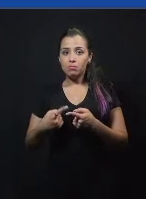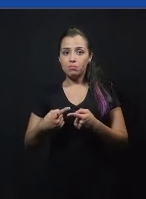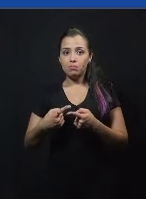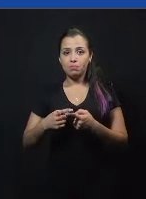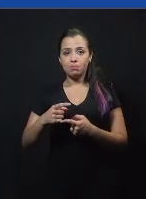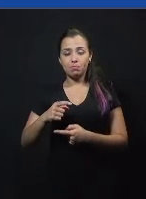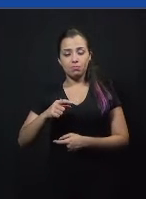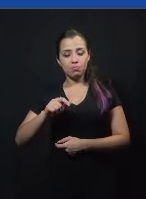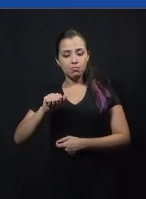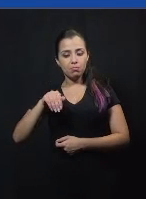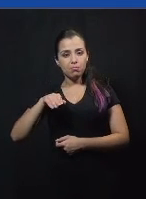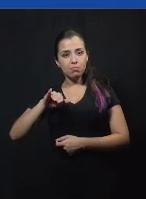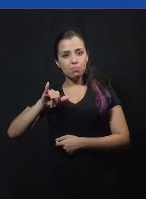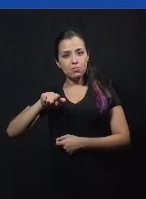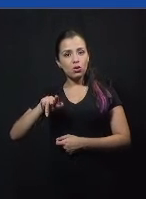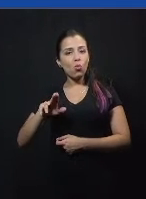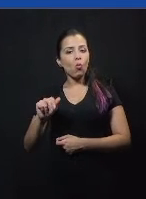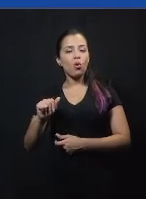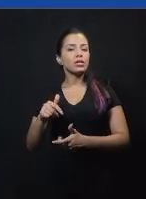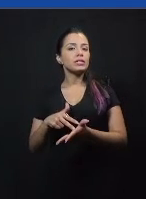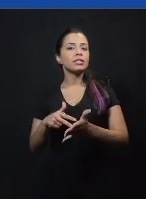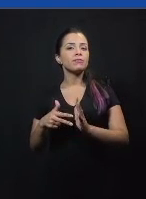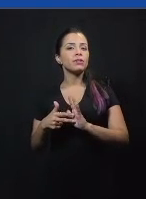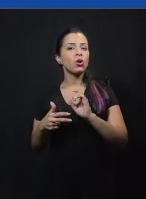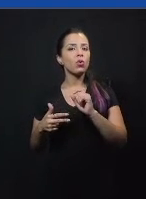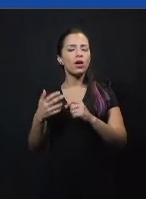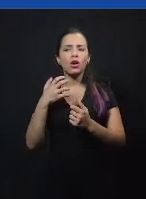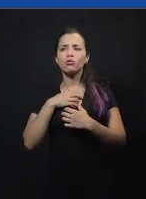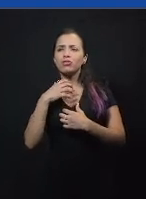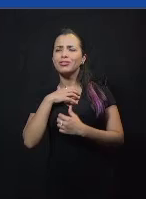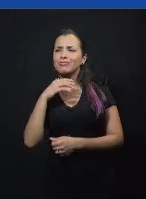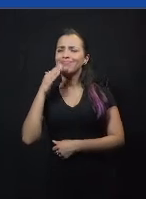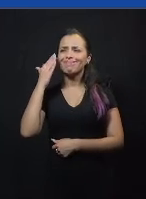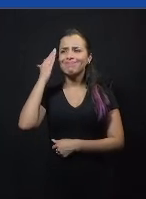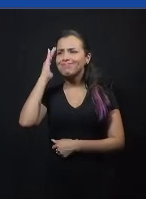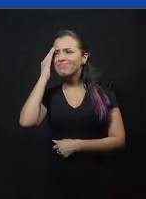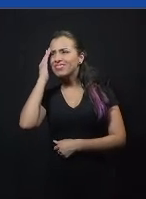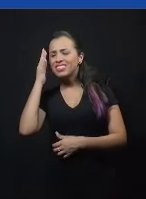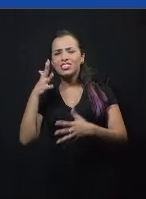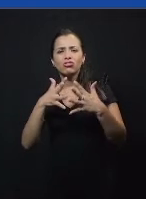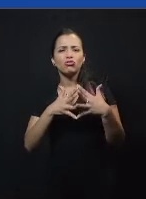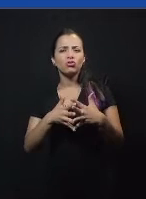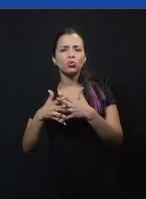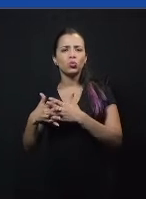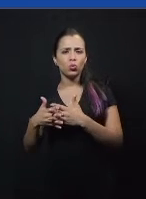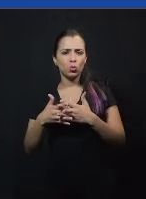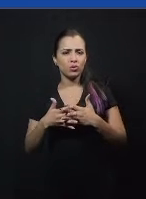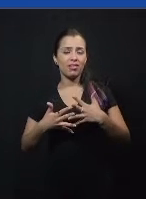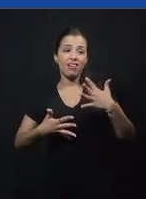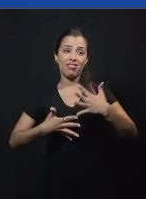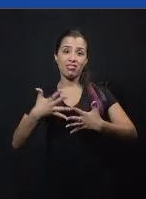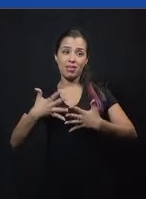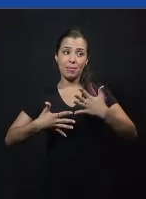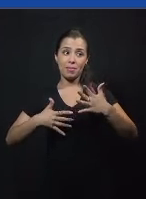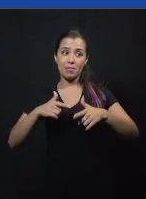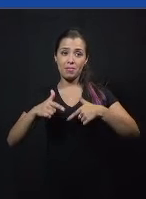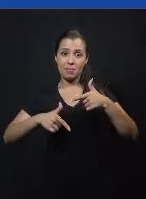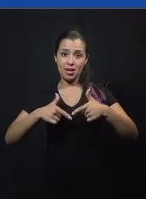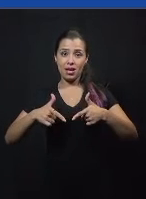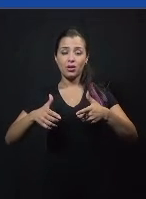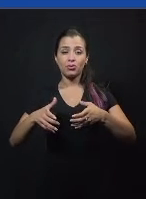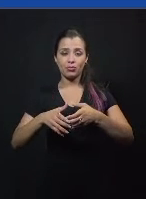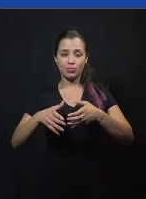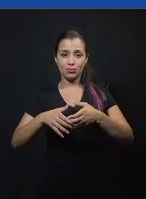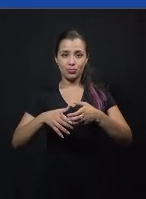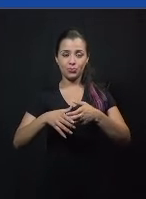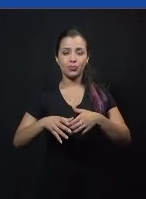difícil de interpretar, ou tem várias interpretações, vai dificultar o trabalho das equipes, né? Um outro ponto é que ela deve ser sempre